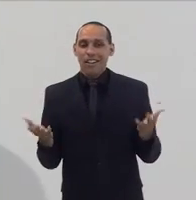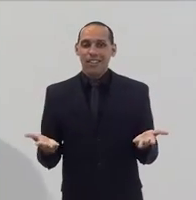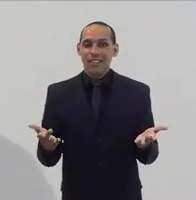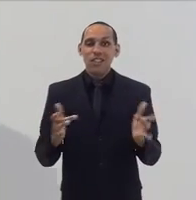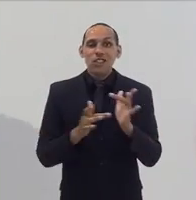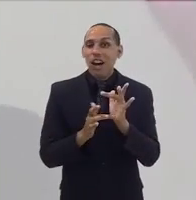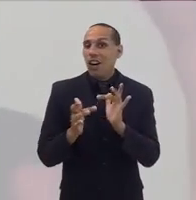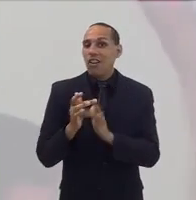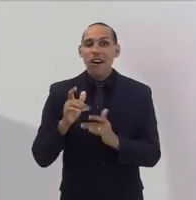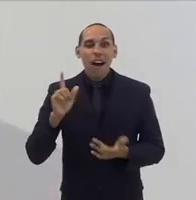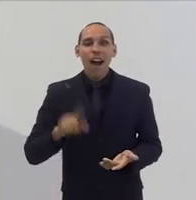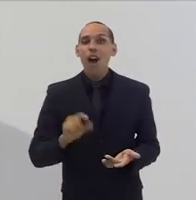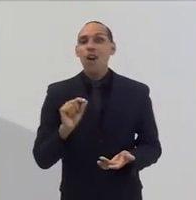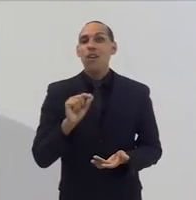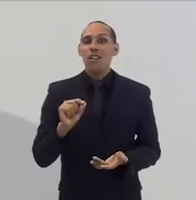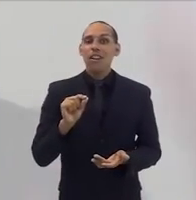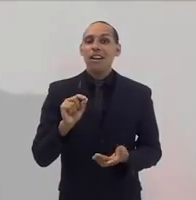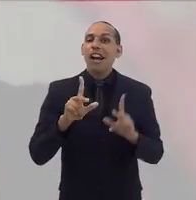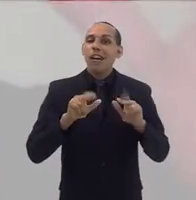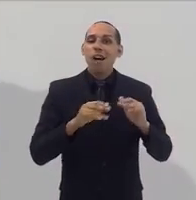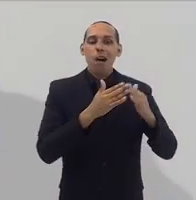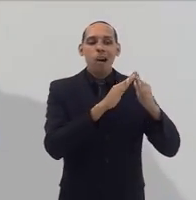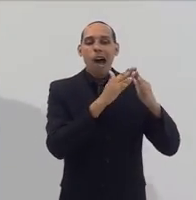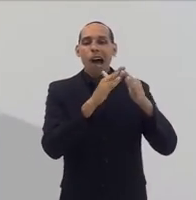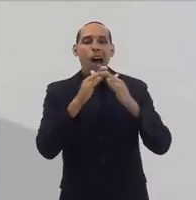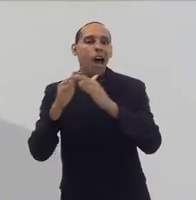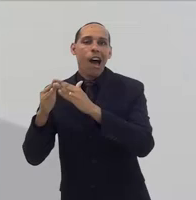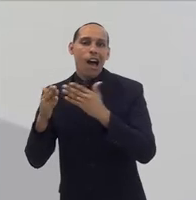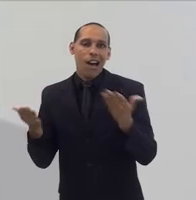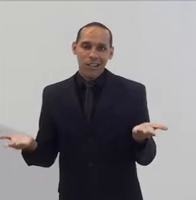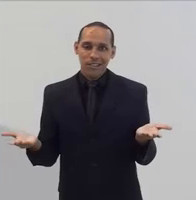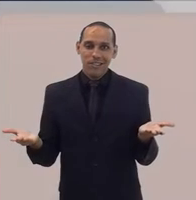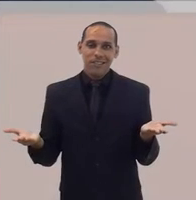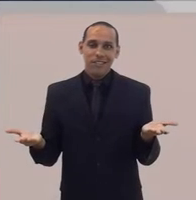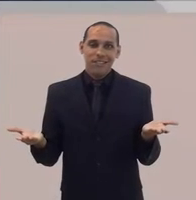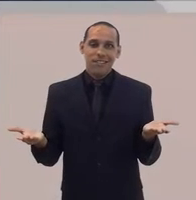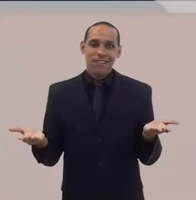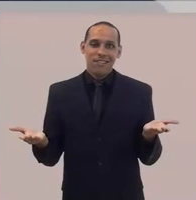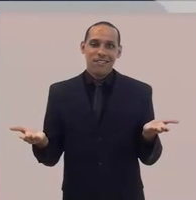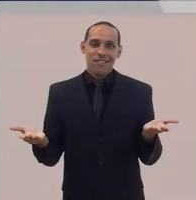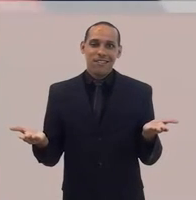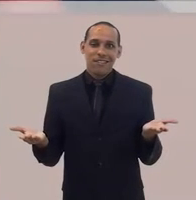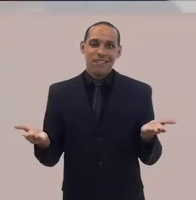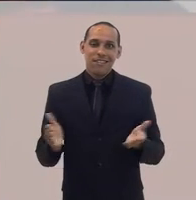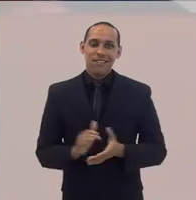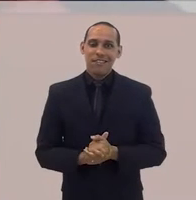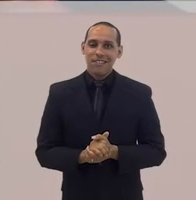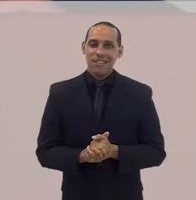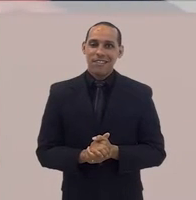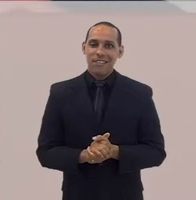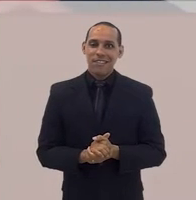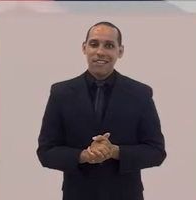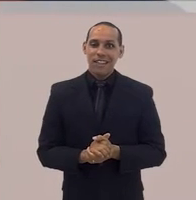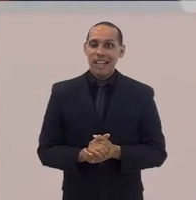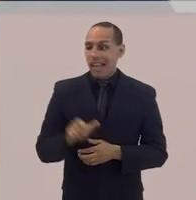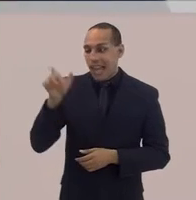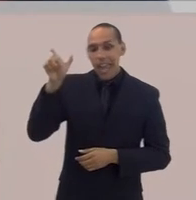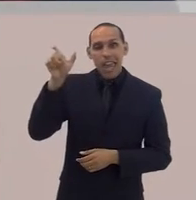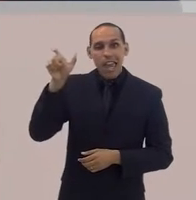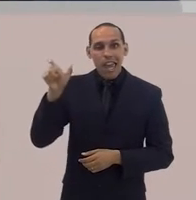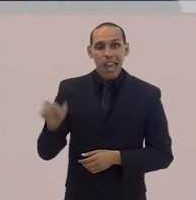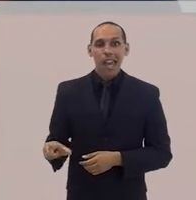sem rodeio. Jesus era um favelado da época. Ele morava numa